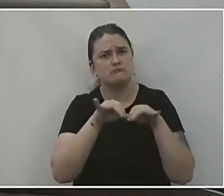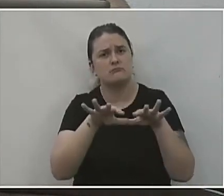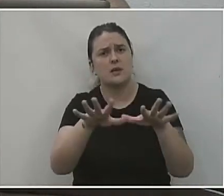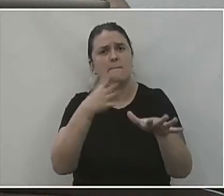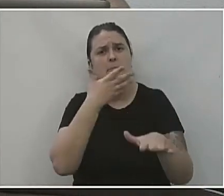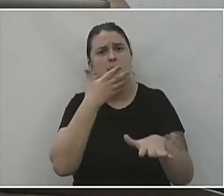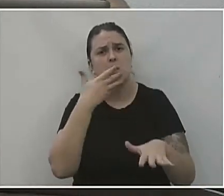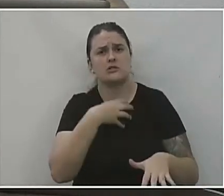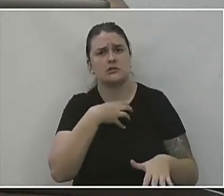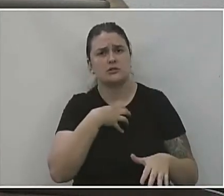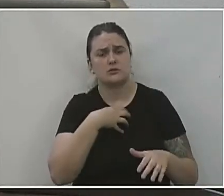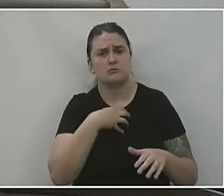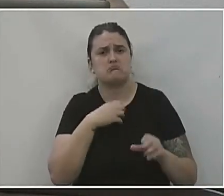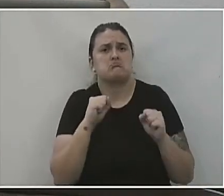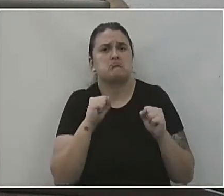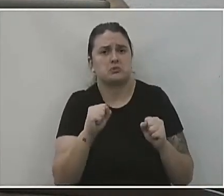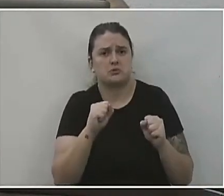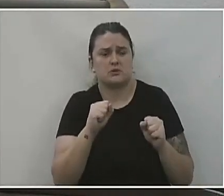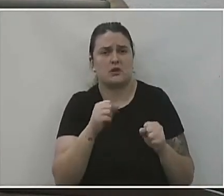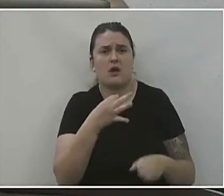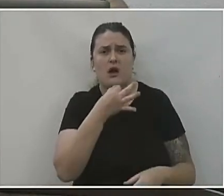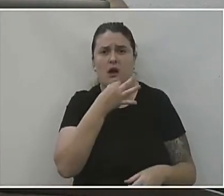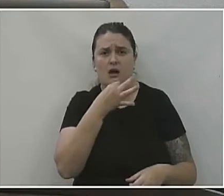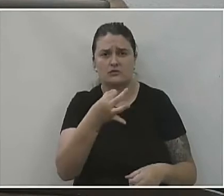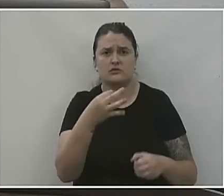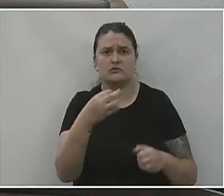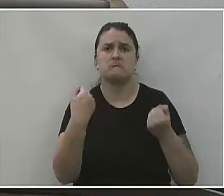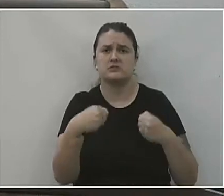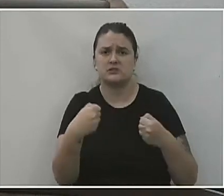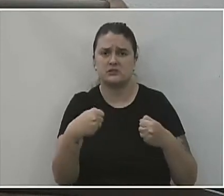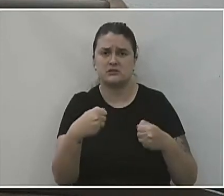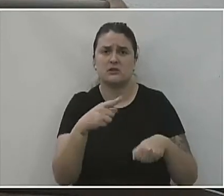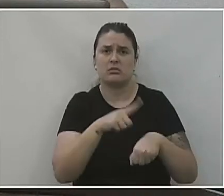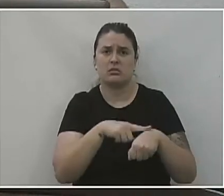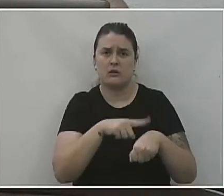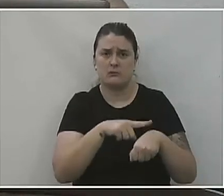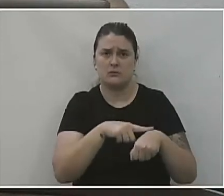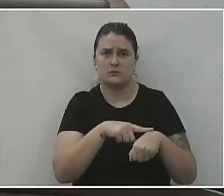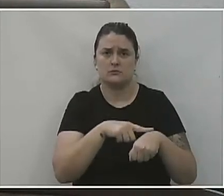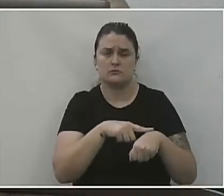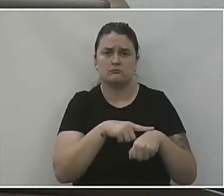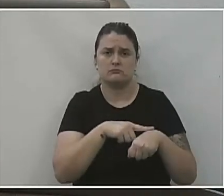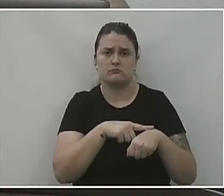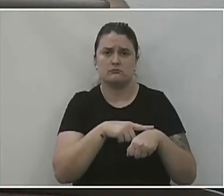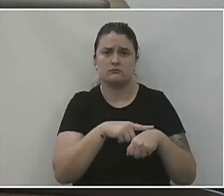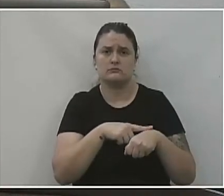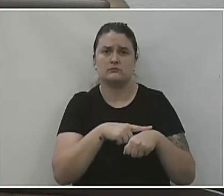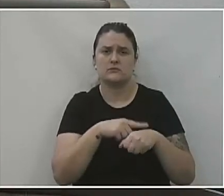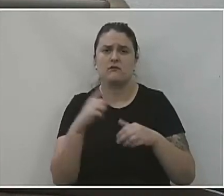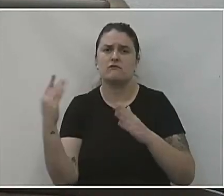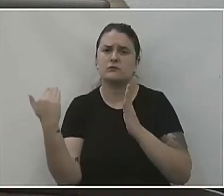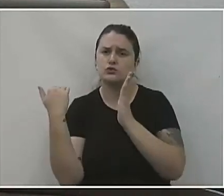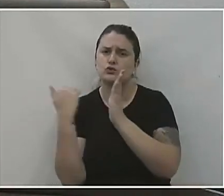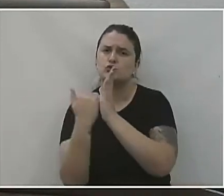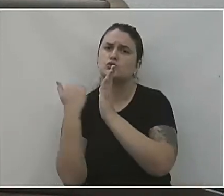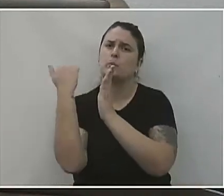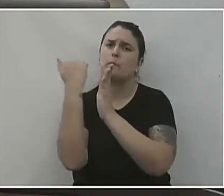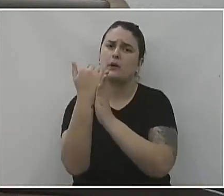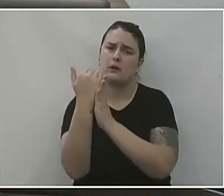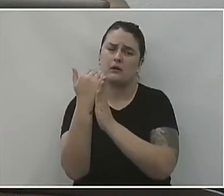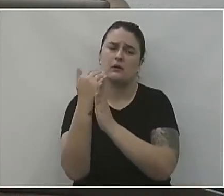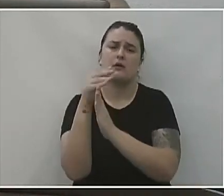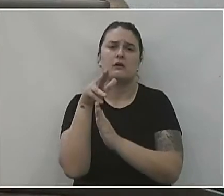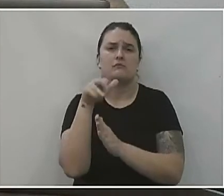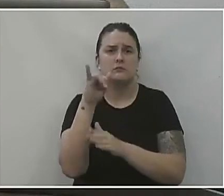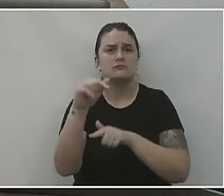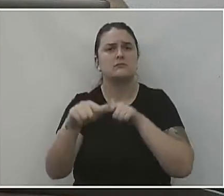melhor maneira possível. Então, eu acho que isso que é o mais necessário para todos no momento. Então, nós vamos ultrapassar tudo isso aí, nós vamos